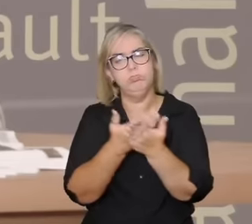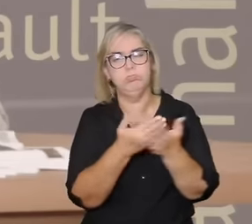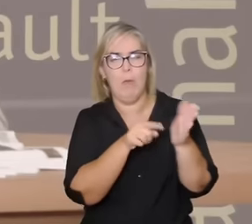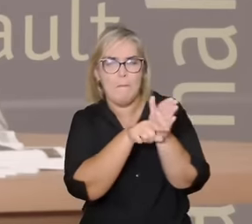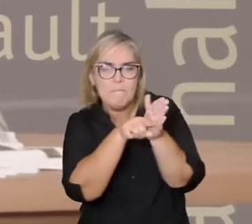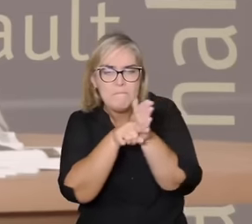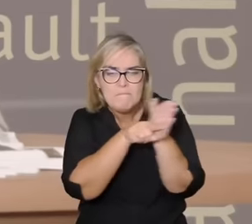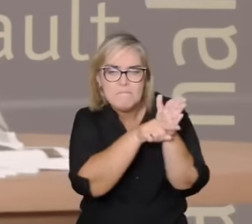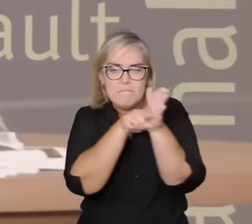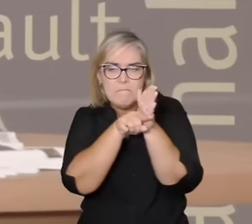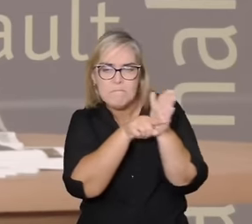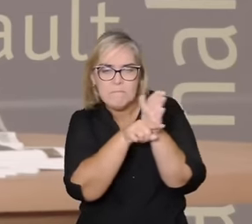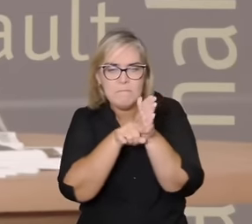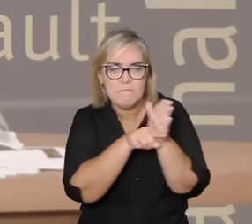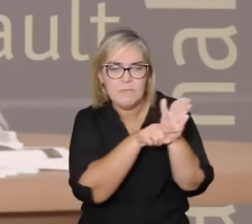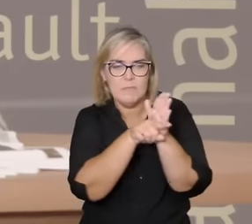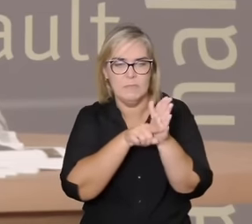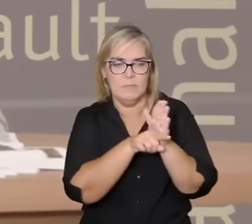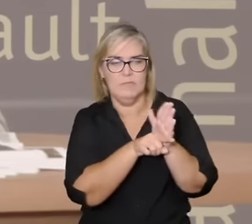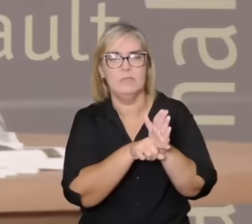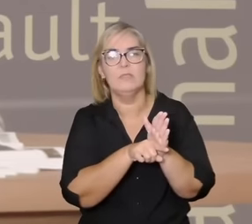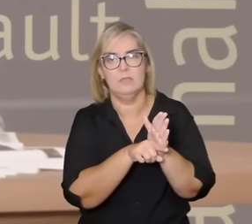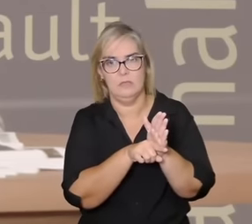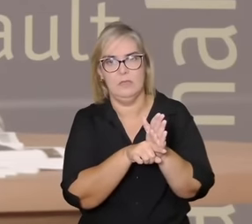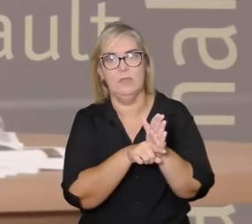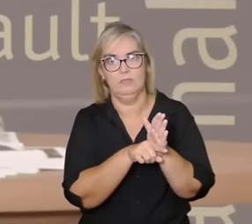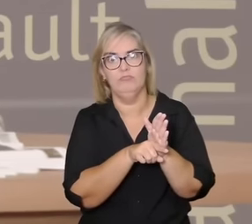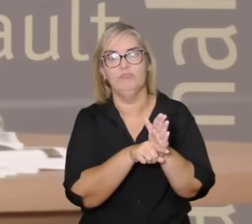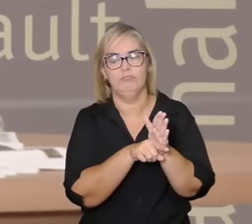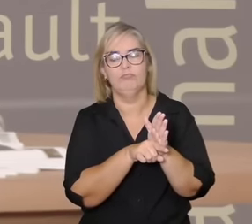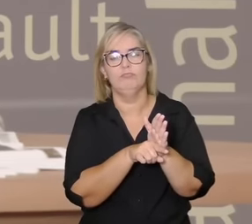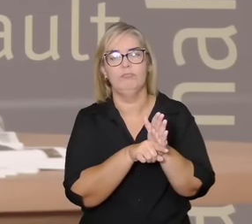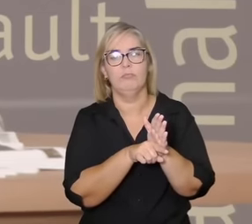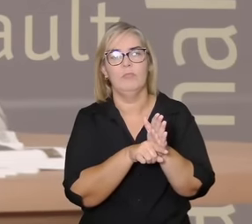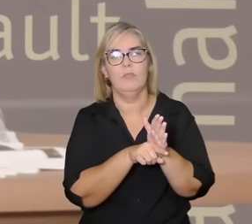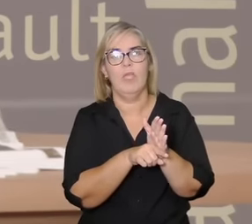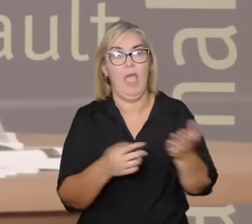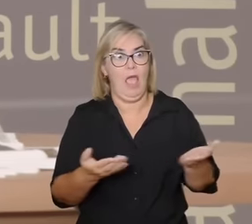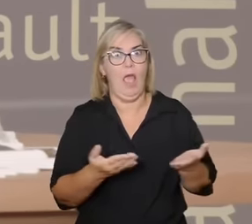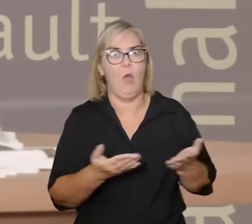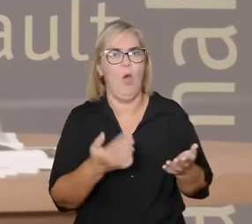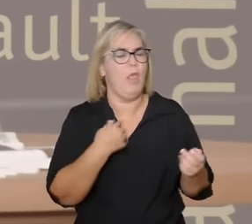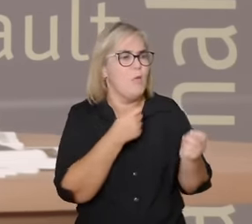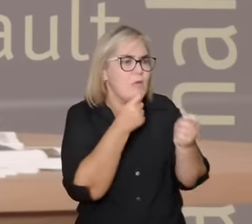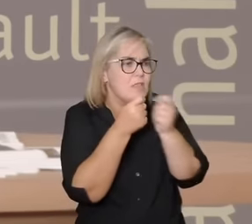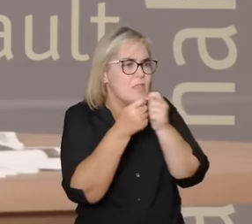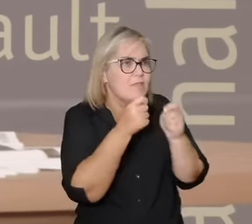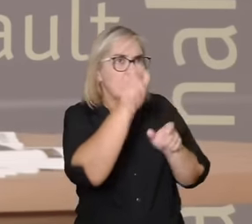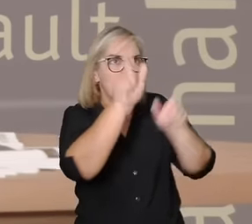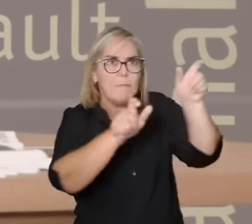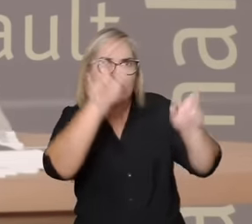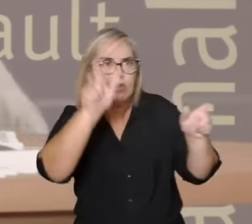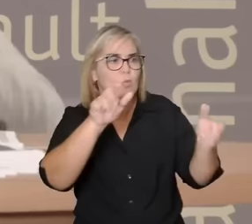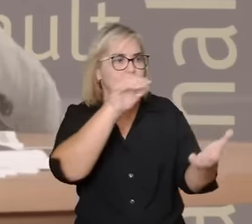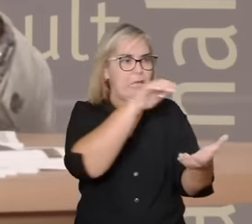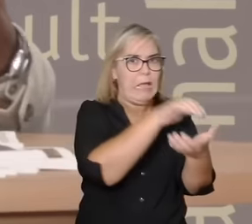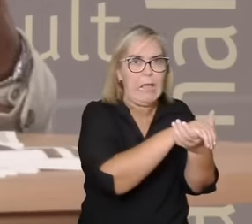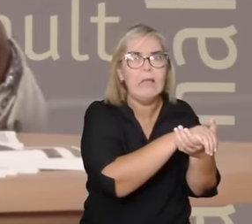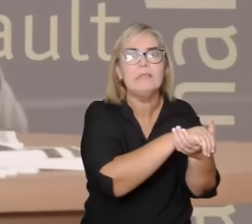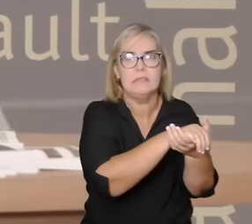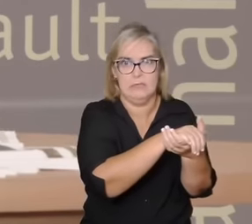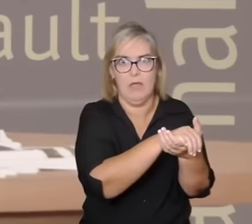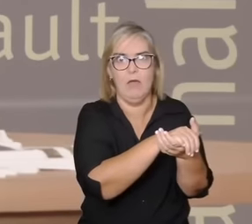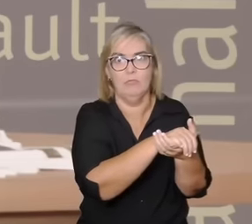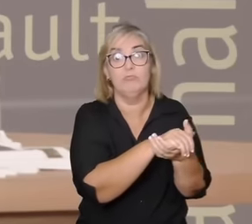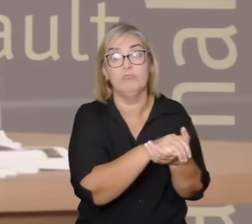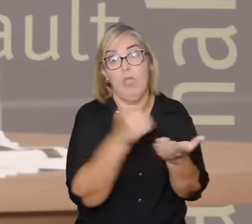investimentos intelectuais eu estou dedicando muito tempo a isso agora estou entrevistando pessoas também casais estou uma fase de começar